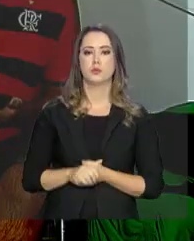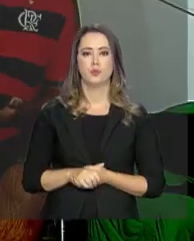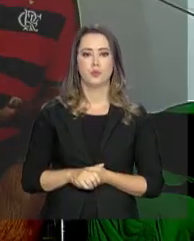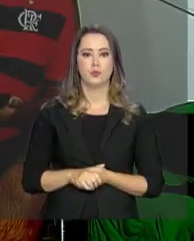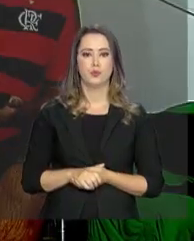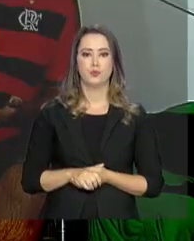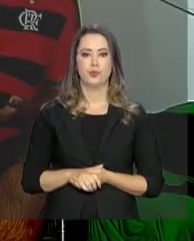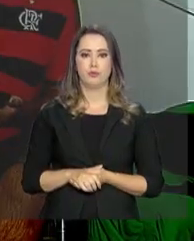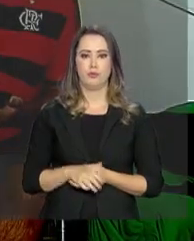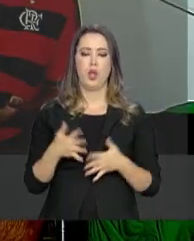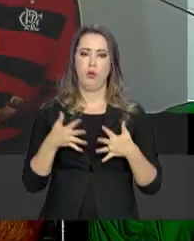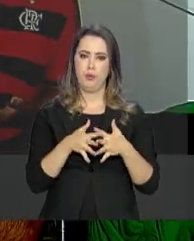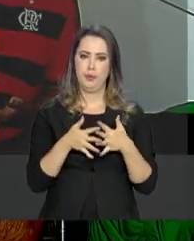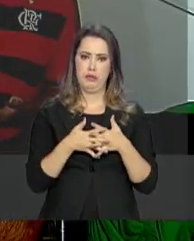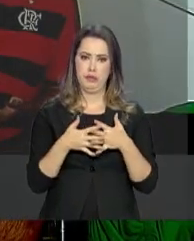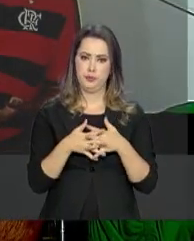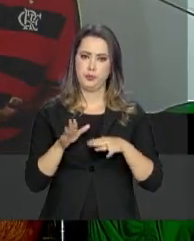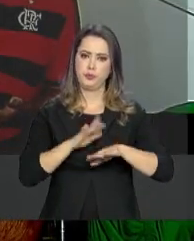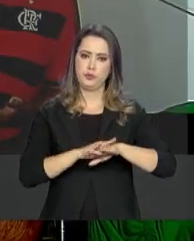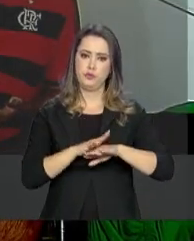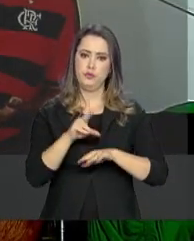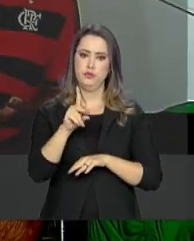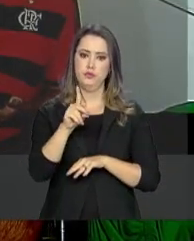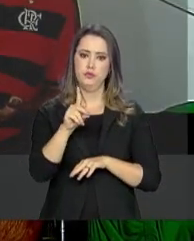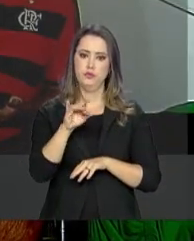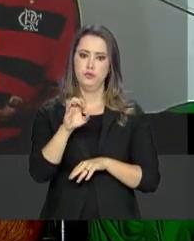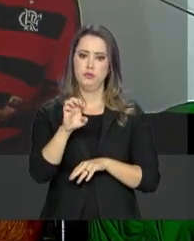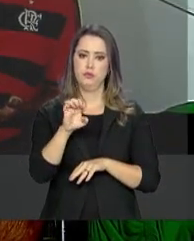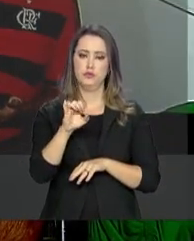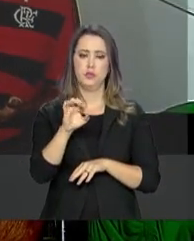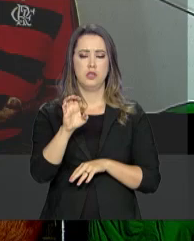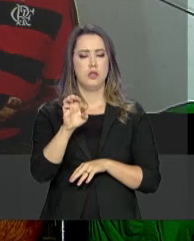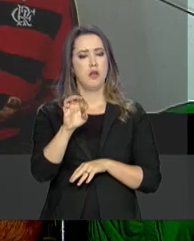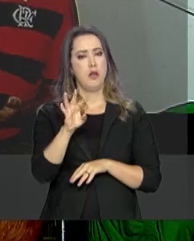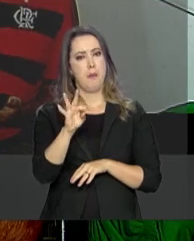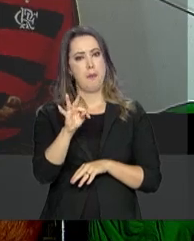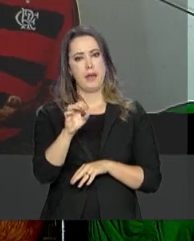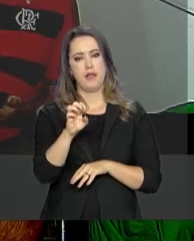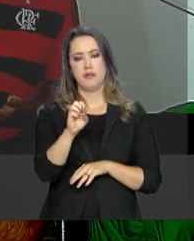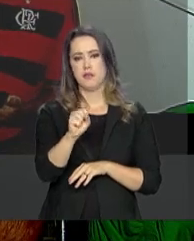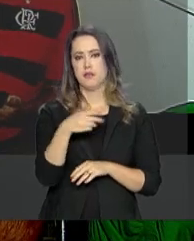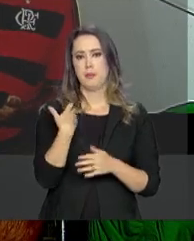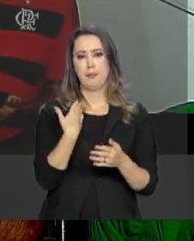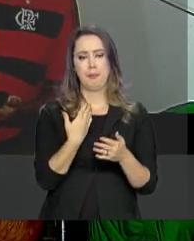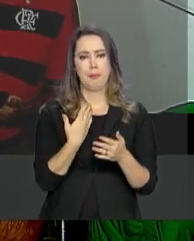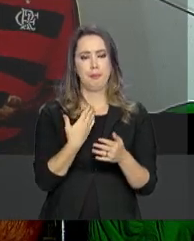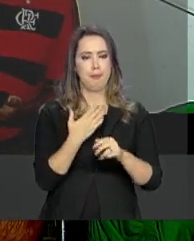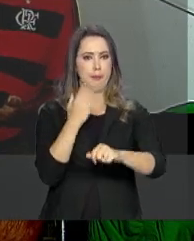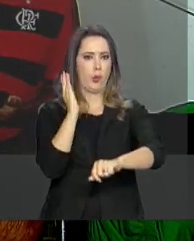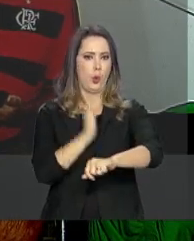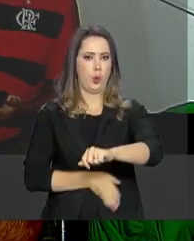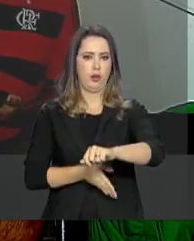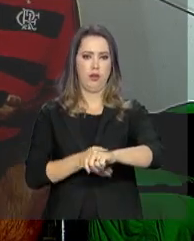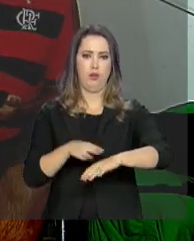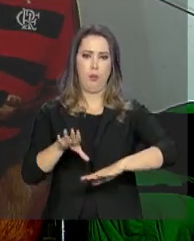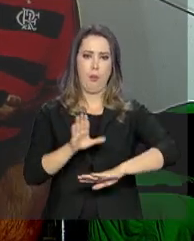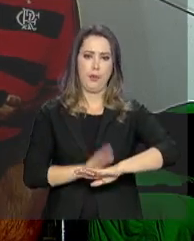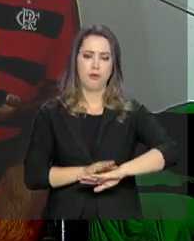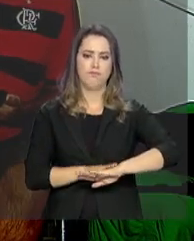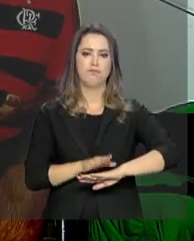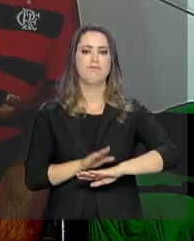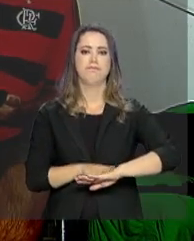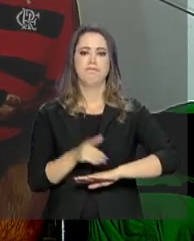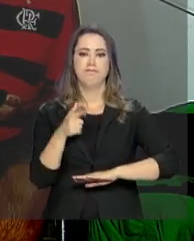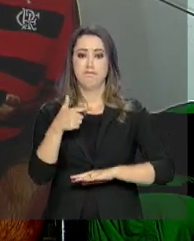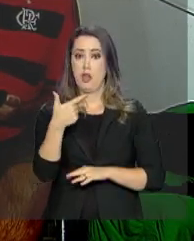complicação causada pelo diabetes, que fez com que o Célio perdesse o pé direito, atinge 26 milhões de pessoas por